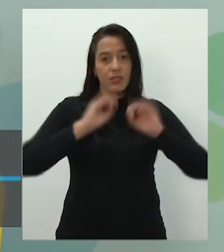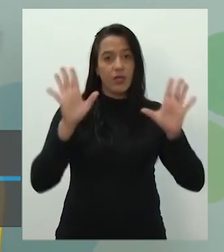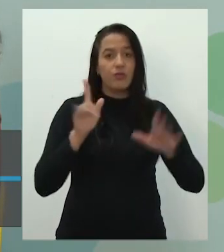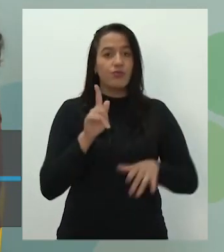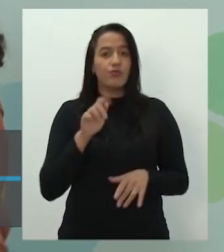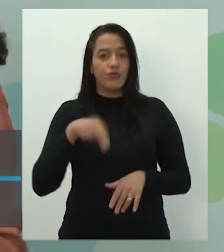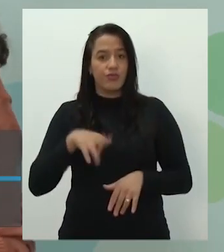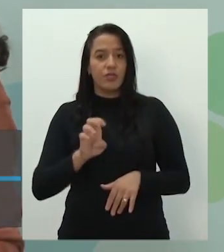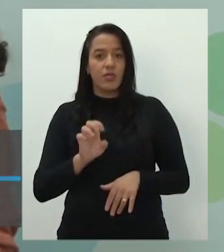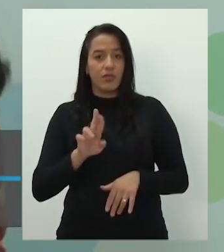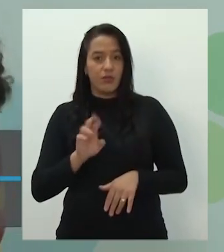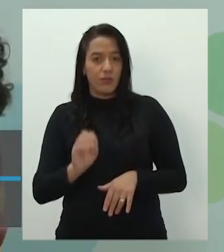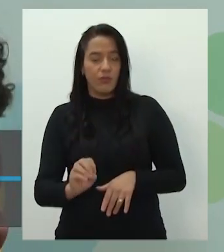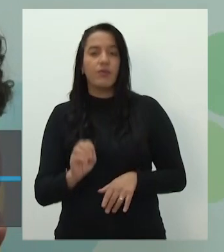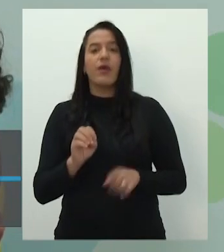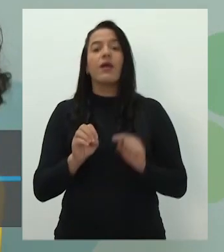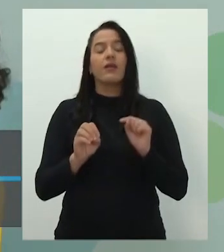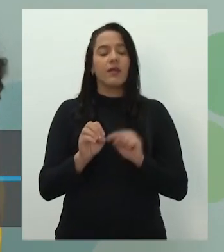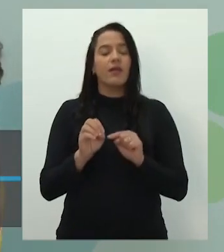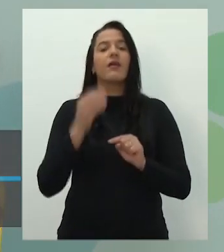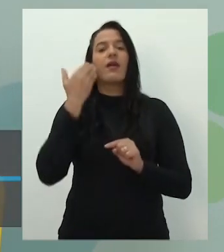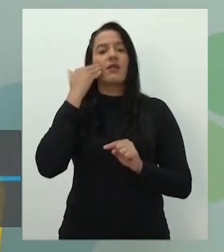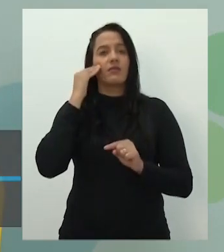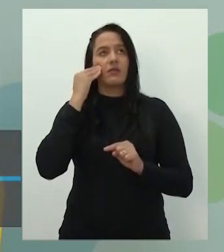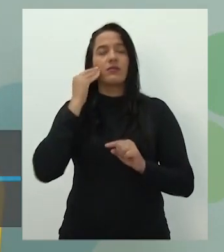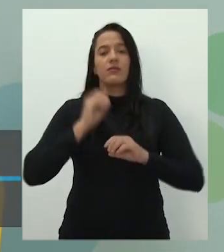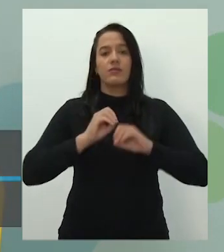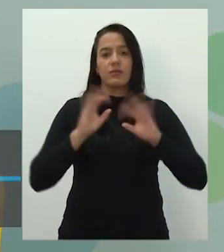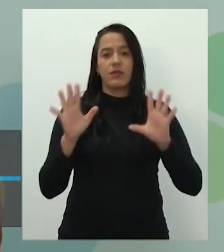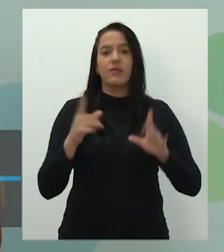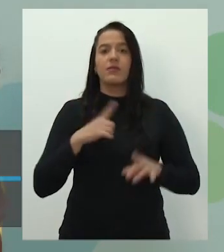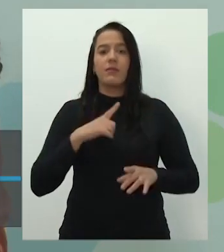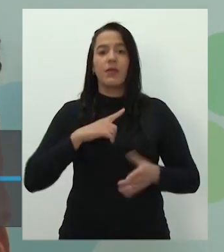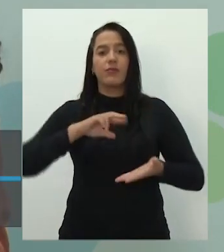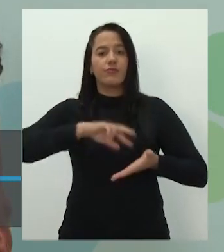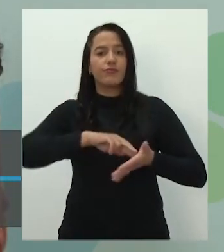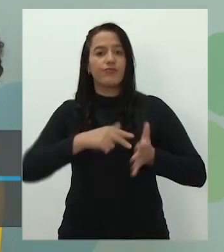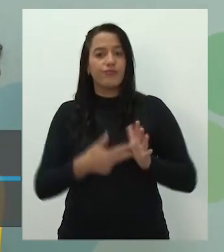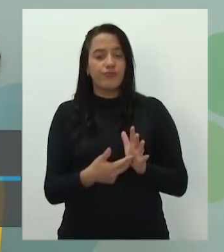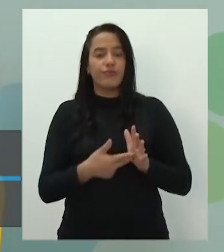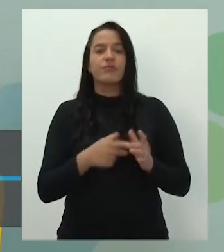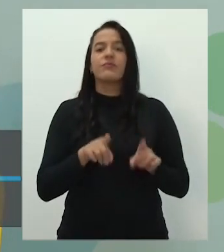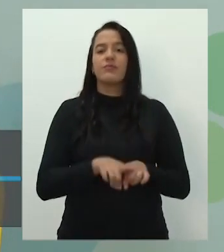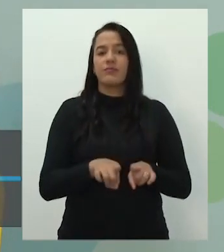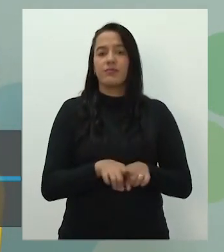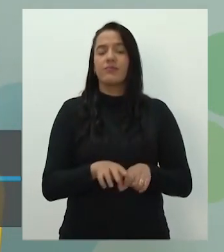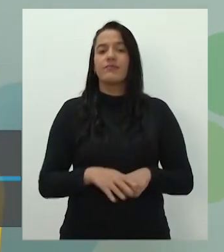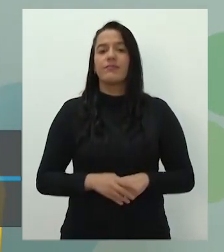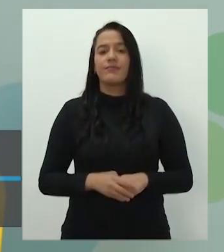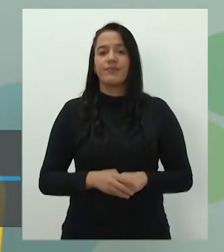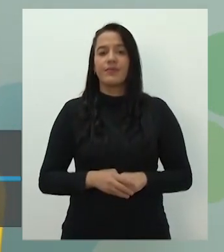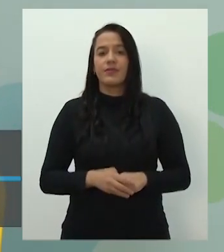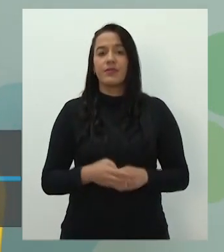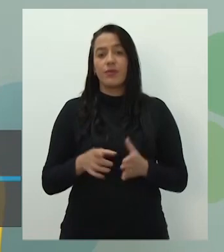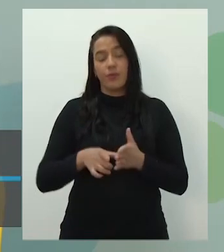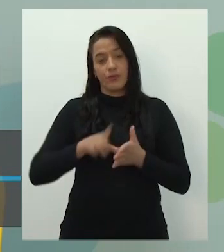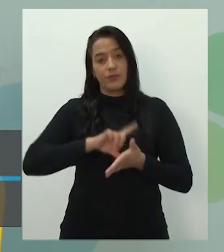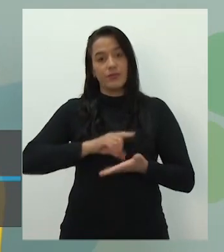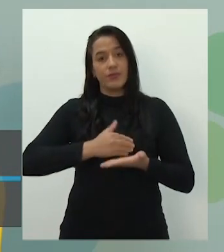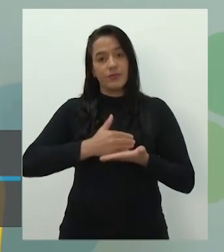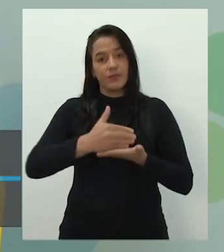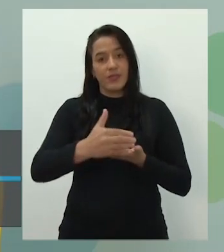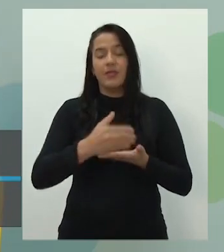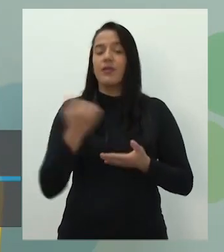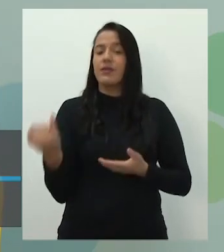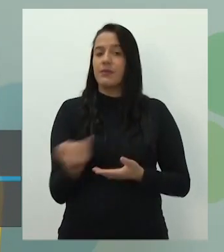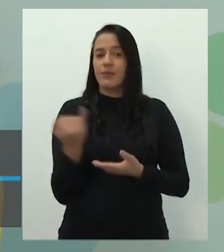função dele, você já se comporta de uma maneira na interpretação. Então, como eu já disse no início, é fundamental